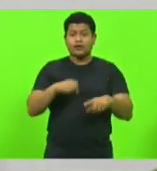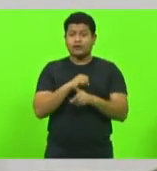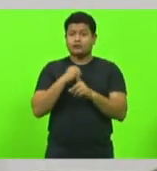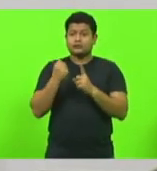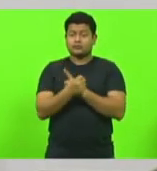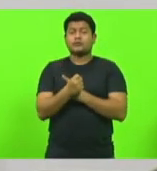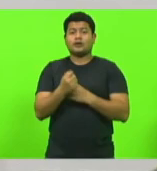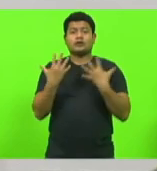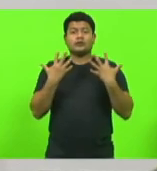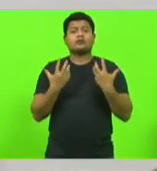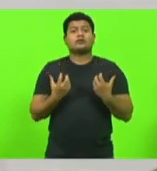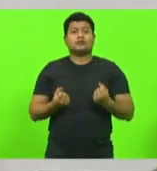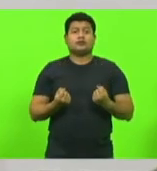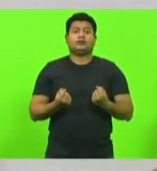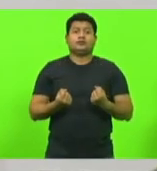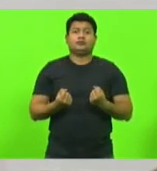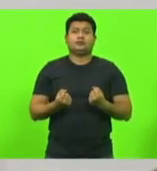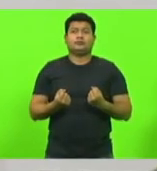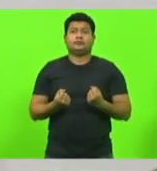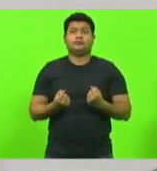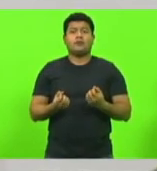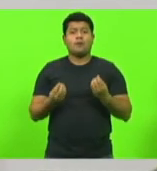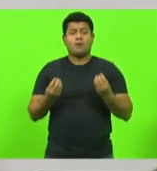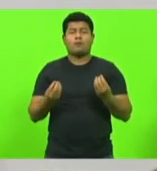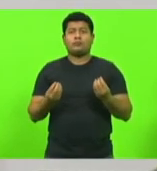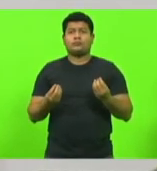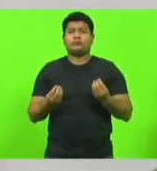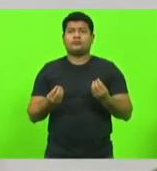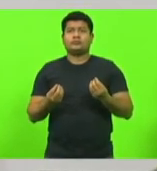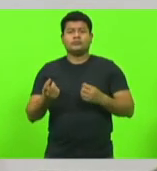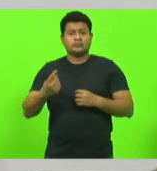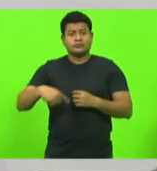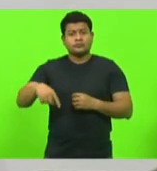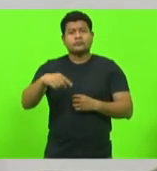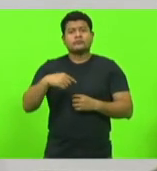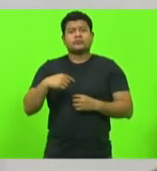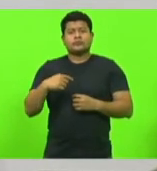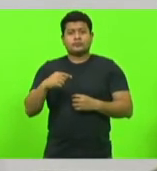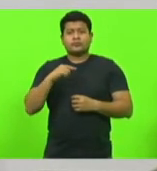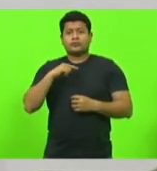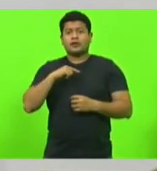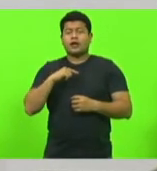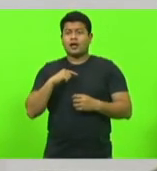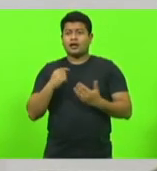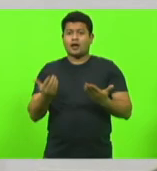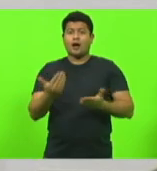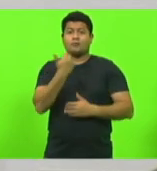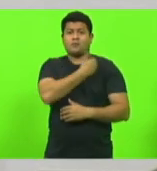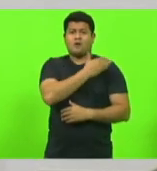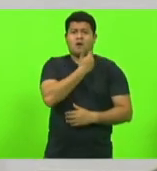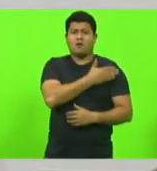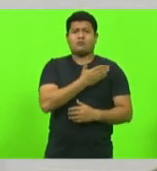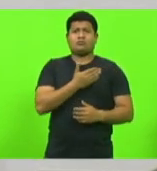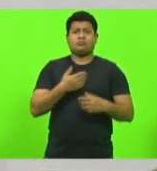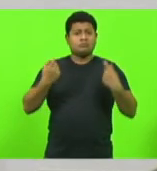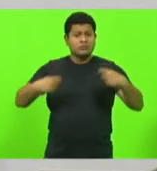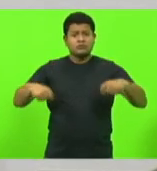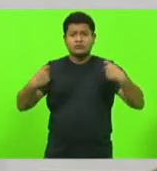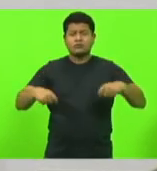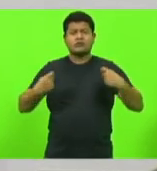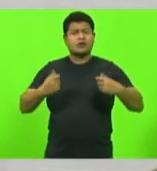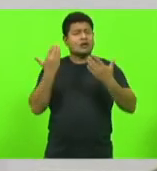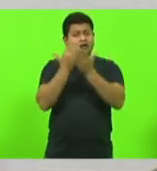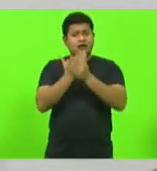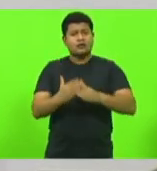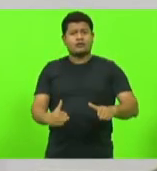esse tipo de coisa. Meu Deus do céu, nós ainda temos tanta intolerância posta nas ruas que precisa ser rompida e